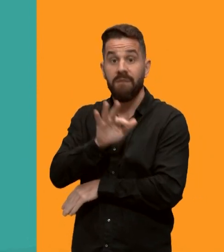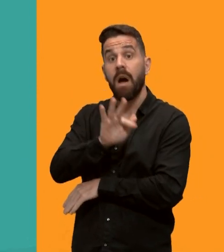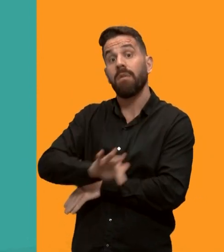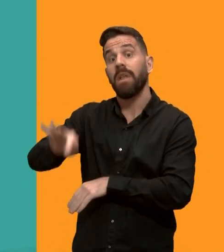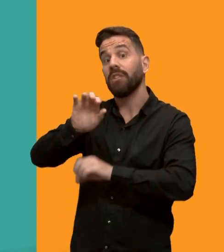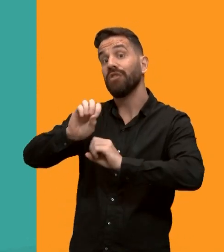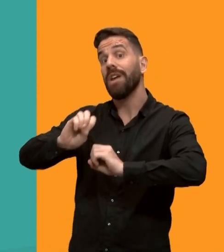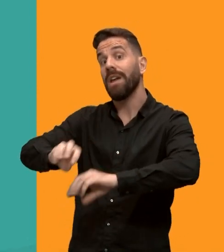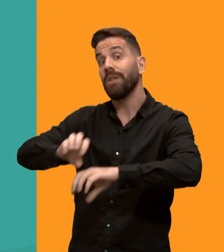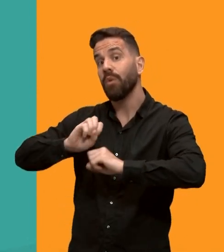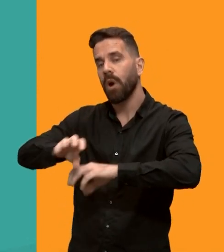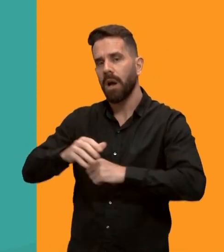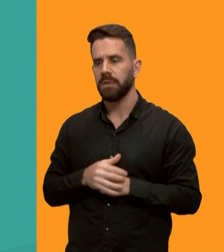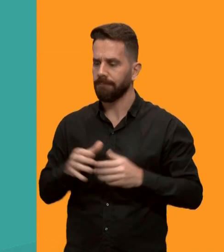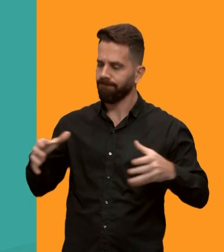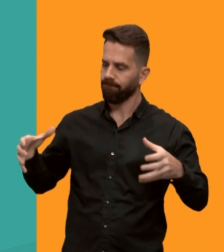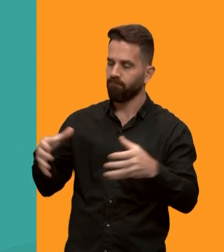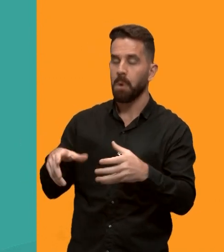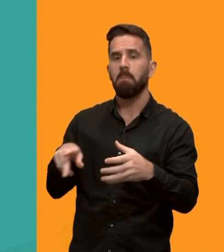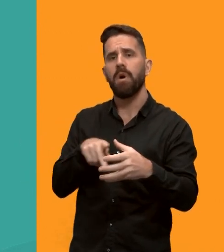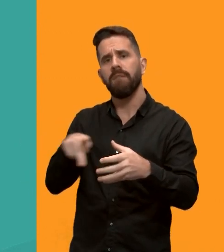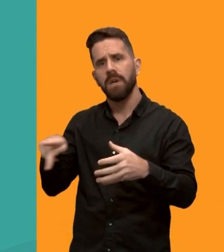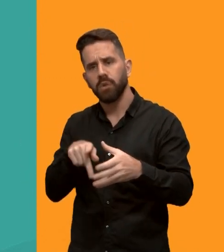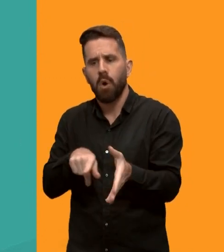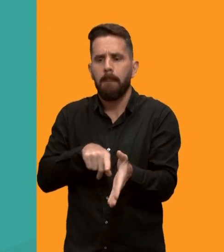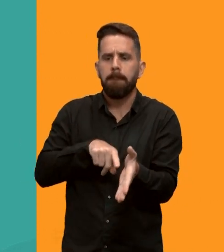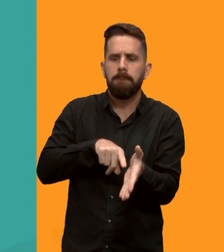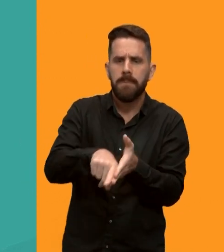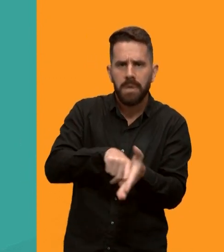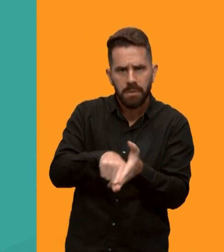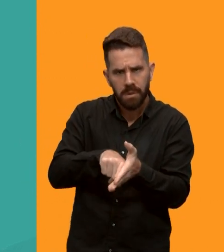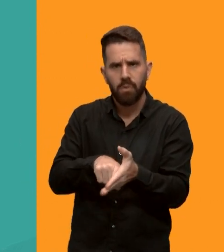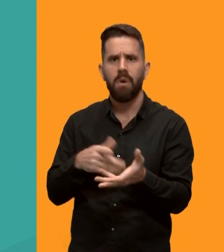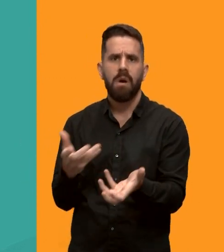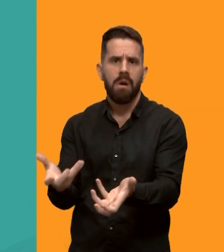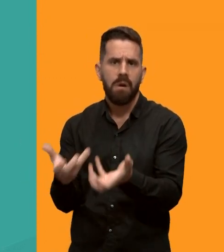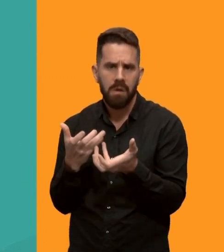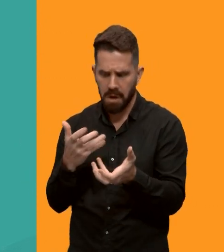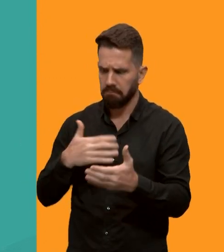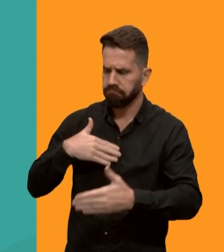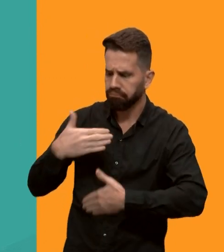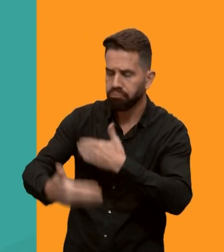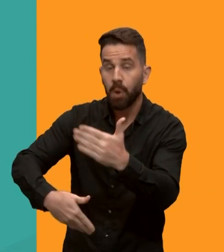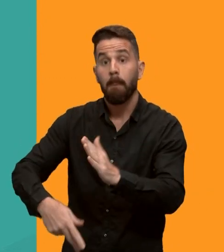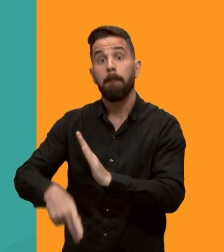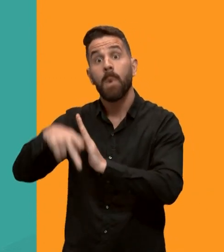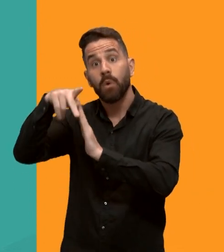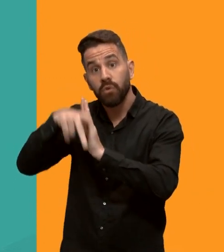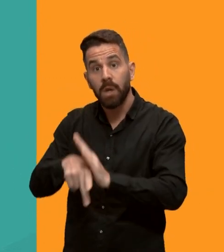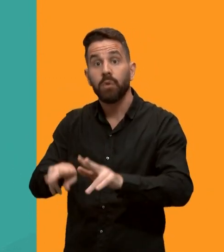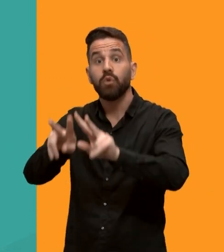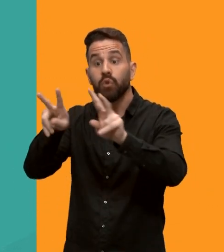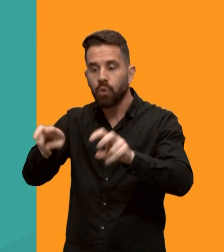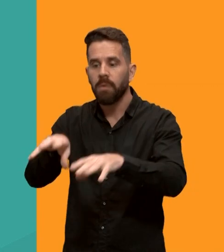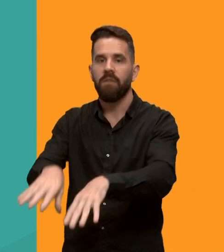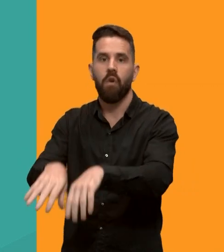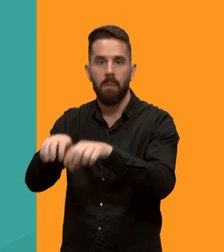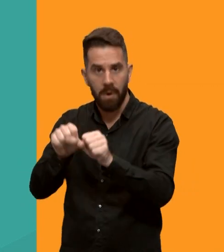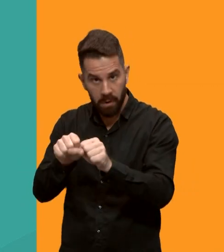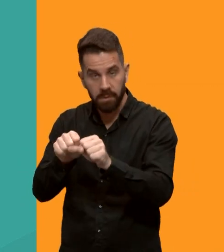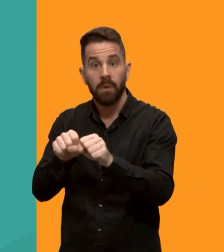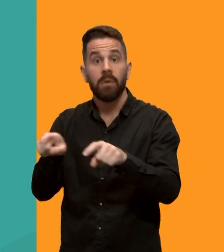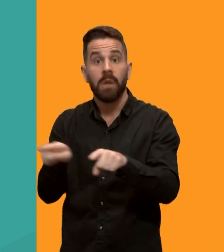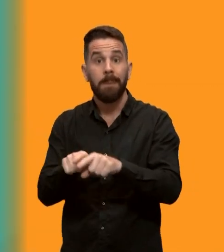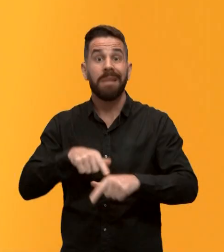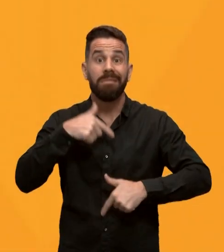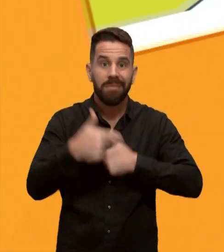professores e pesquisadores que desenvolvem projetos relacionados à formação e ao trabalho